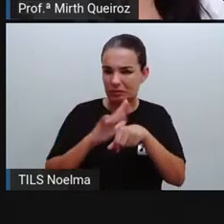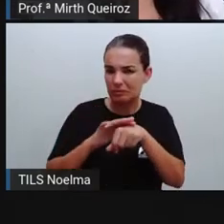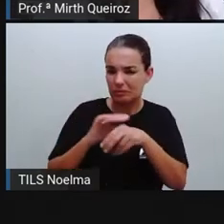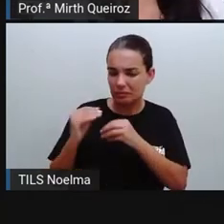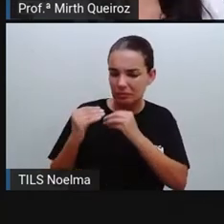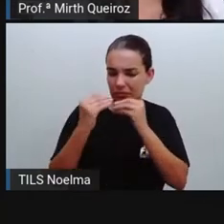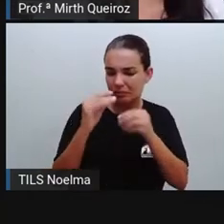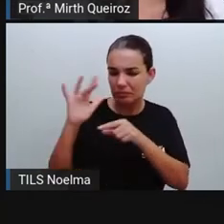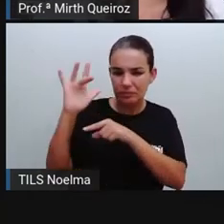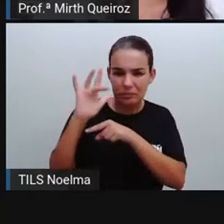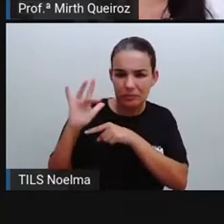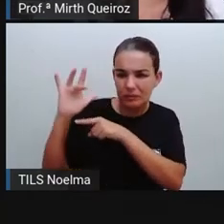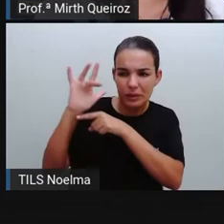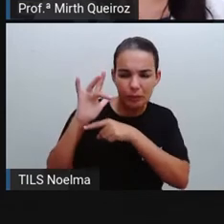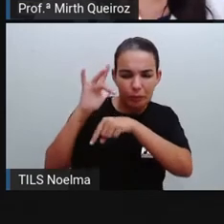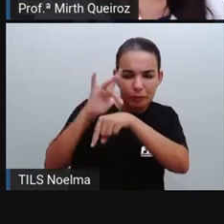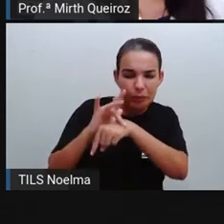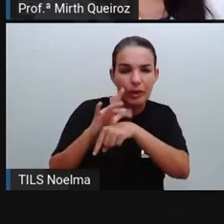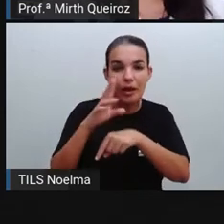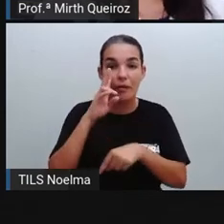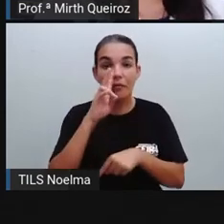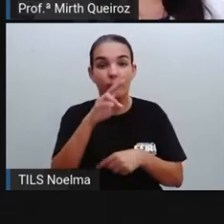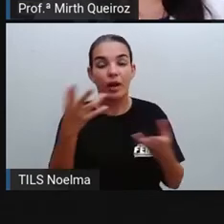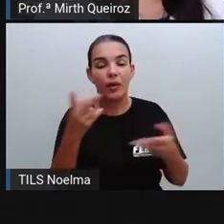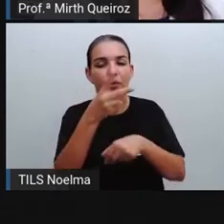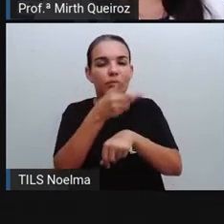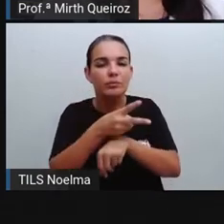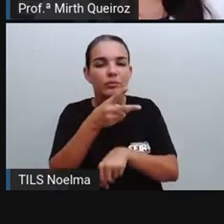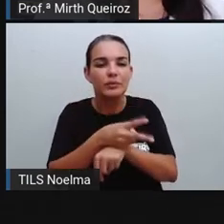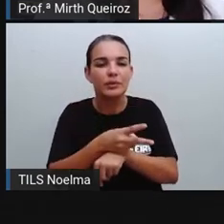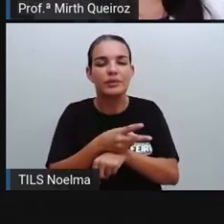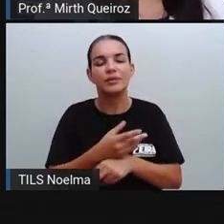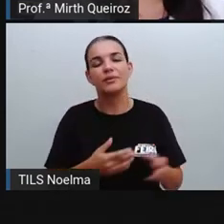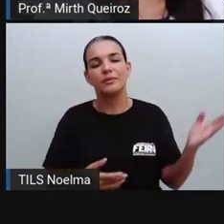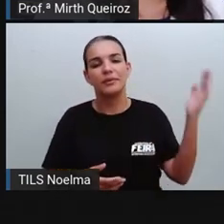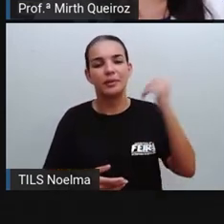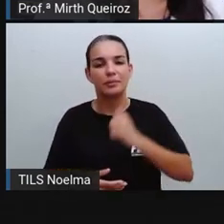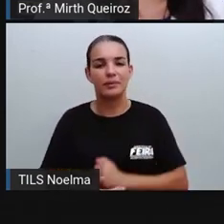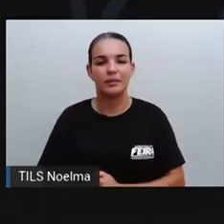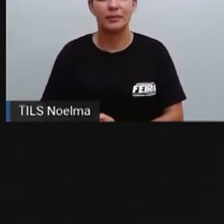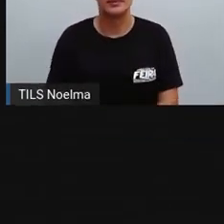malvado, a gente vai ver aí um vídeo, certo? Vamos assistir?